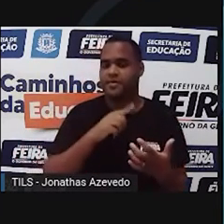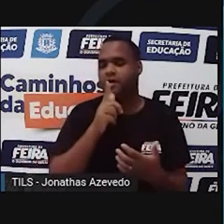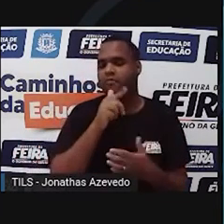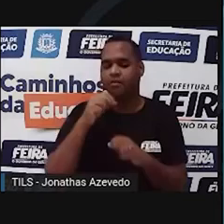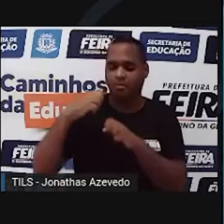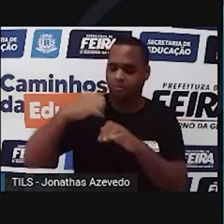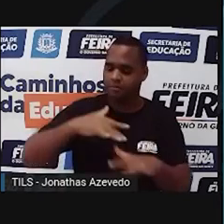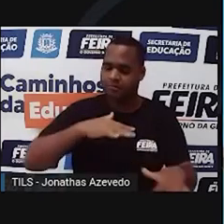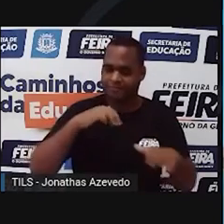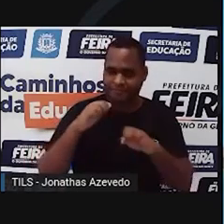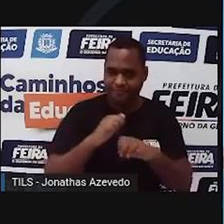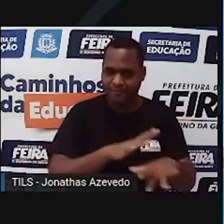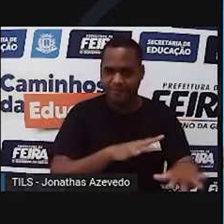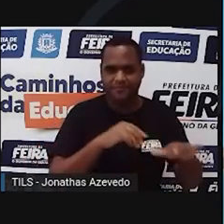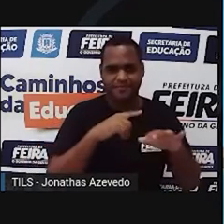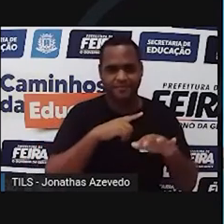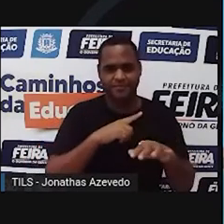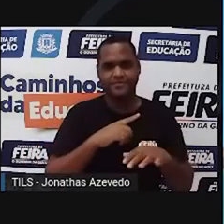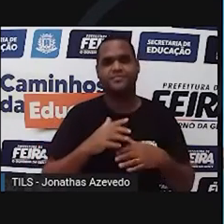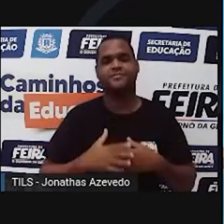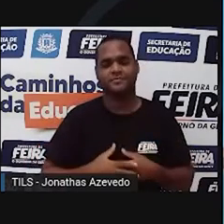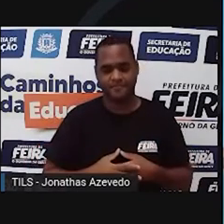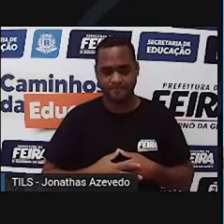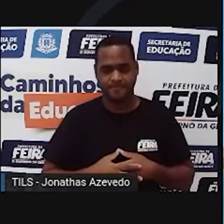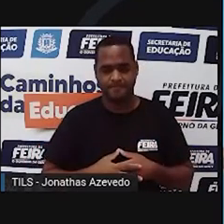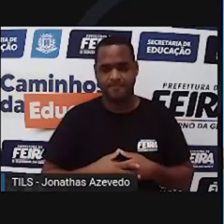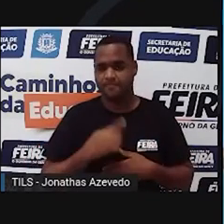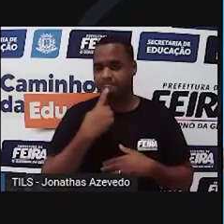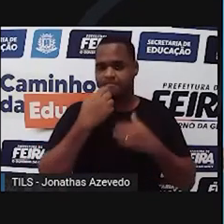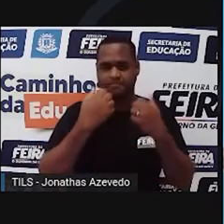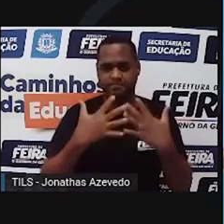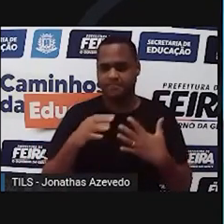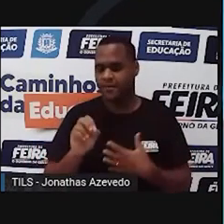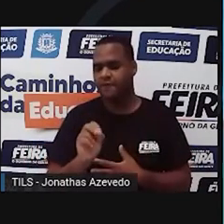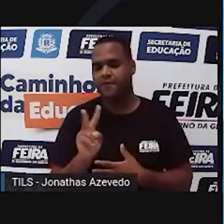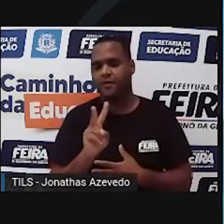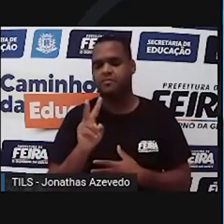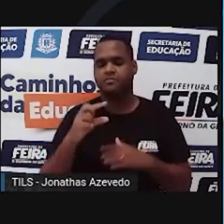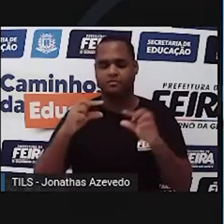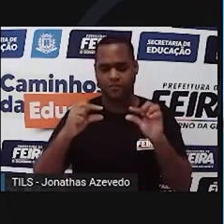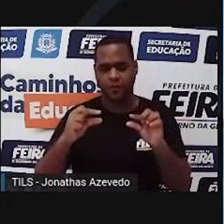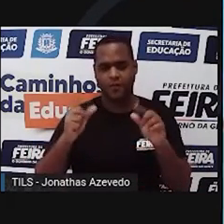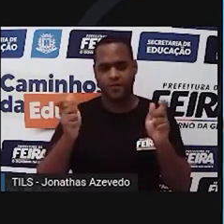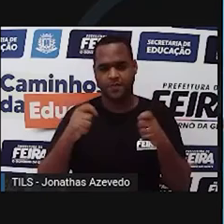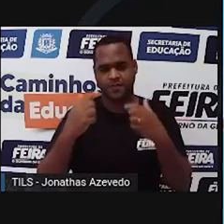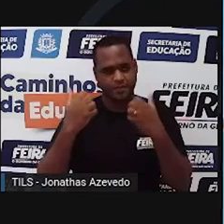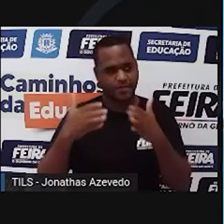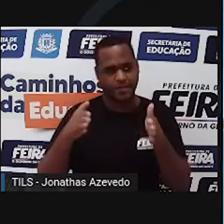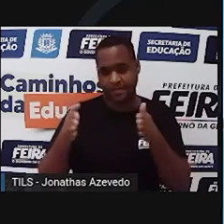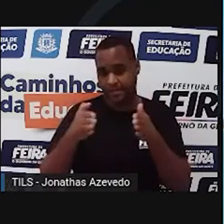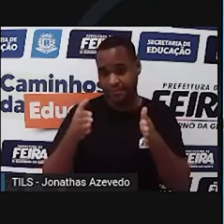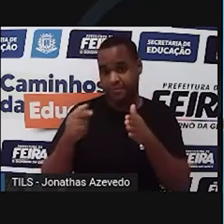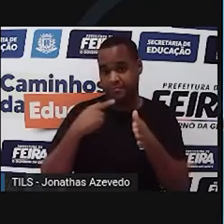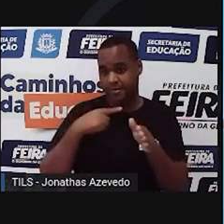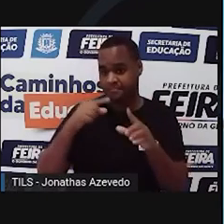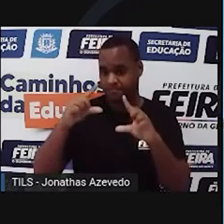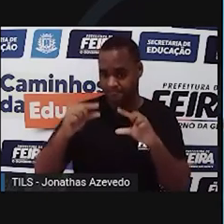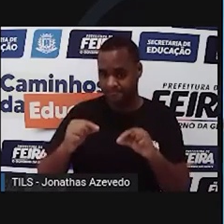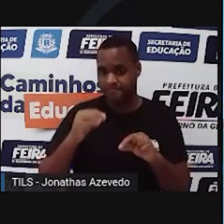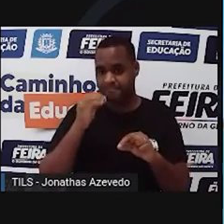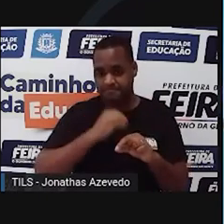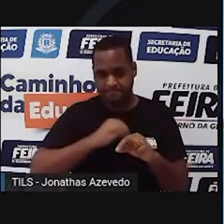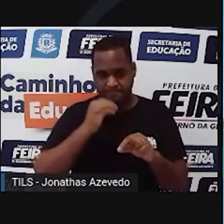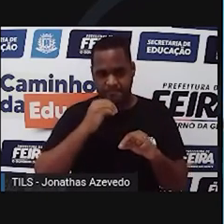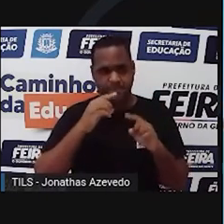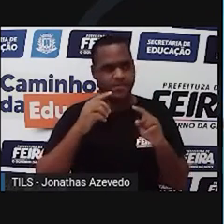para a Jusante. Então, considerando isso um valor mínimo, mesmo no período de estiagens, você